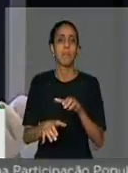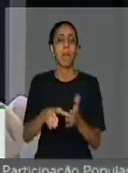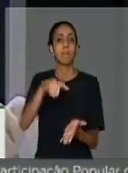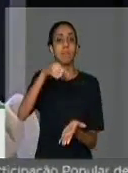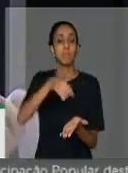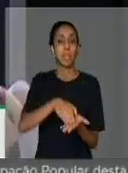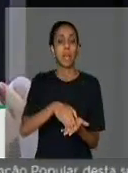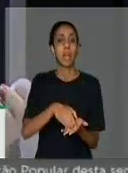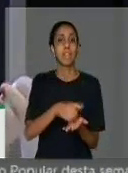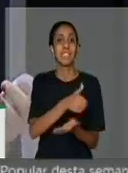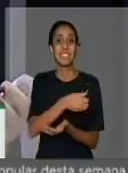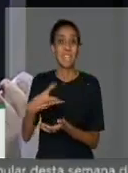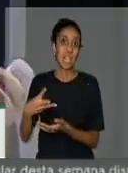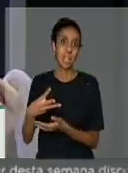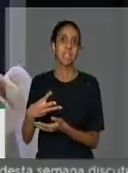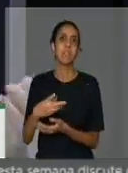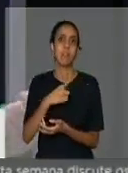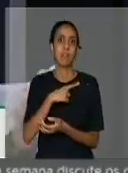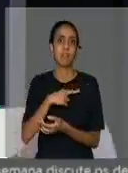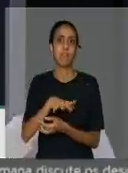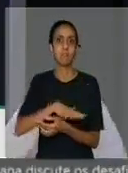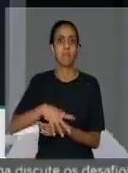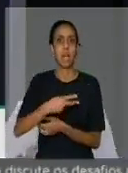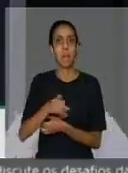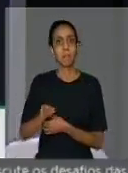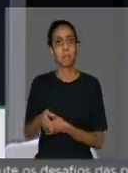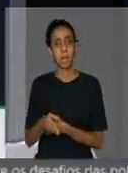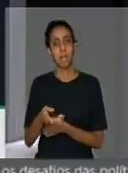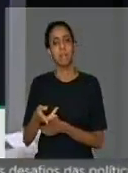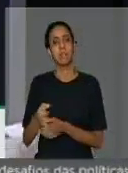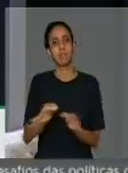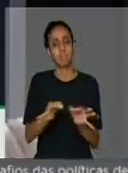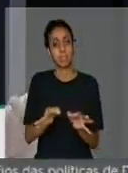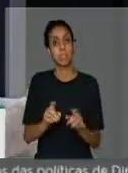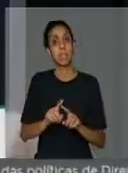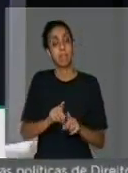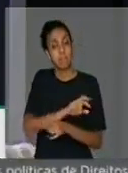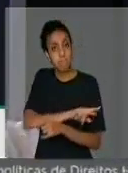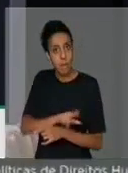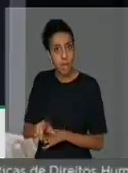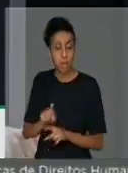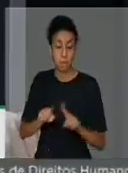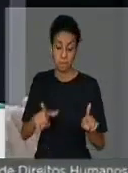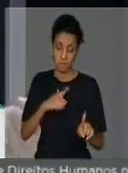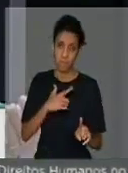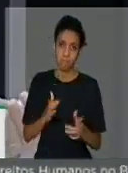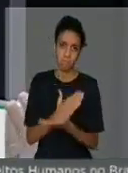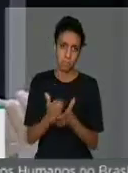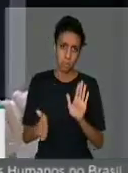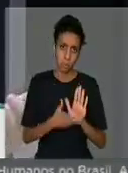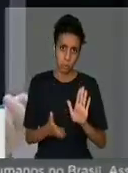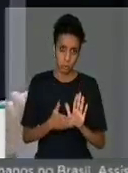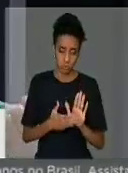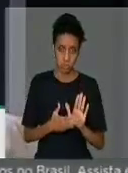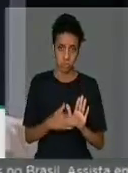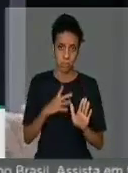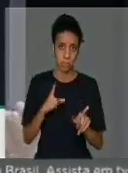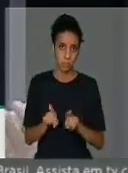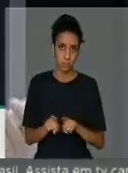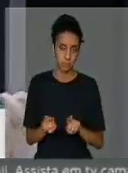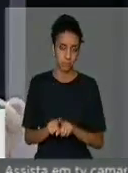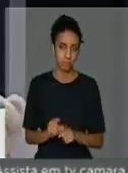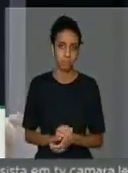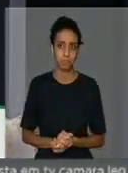piscicultura. Tudo isso vem sendo ações ainda desenvolvidas. E existem algumas propostas na contramão de